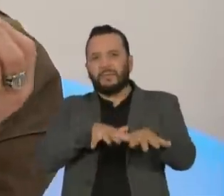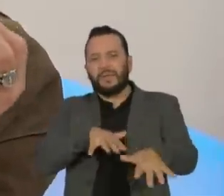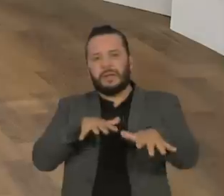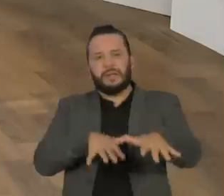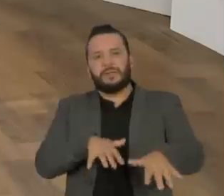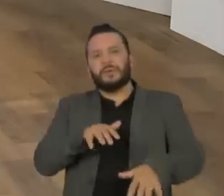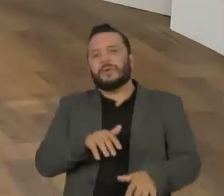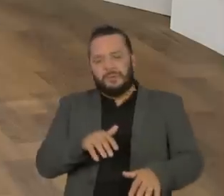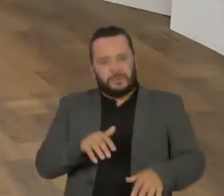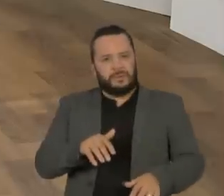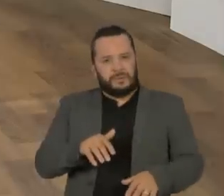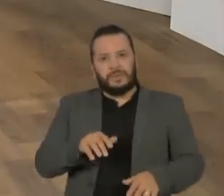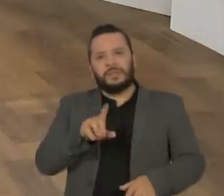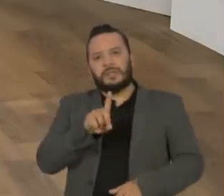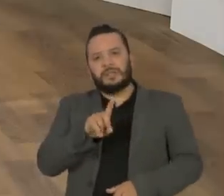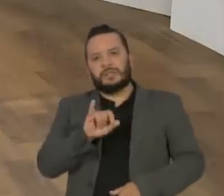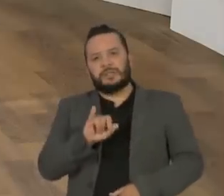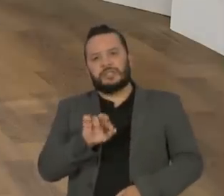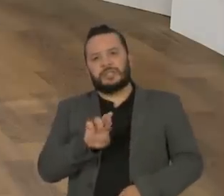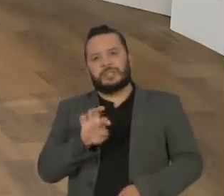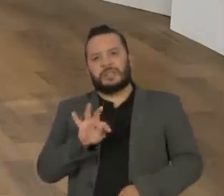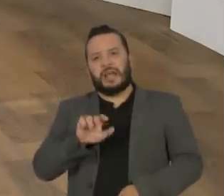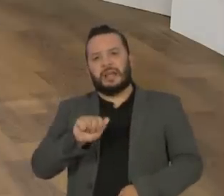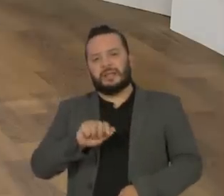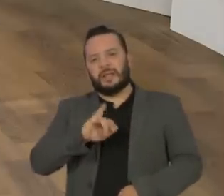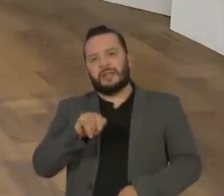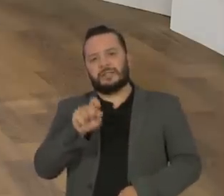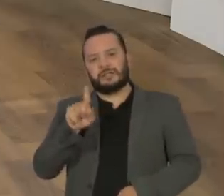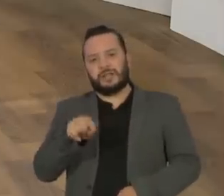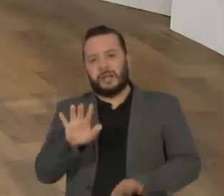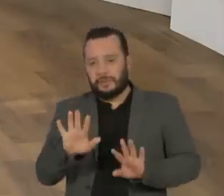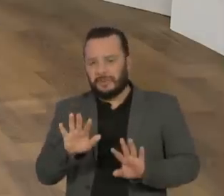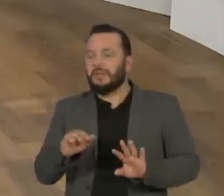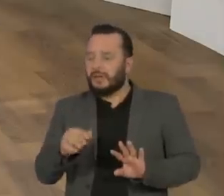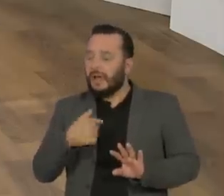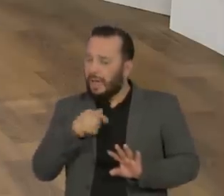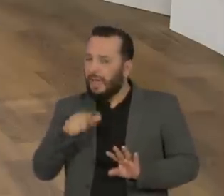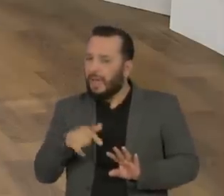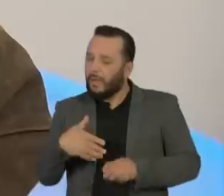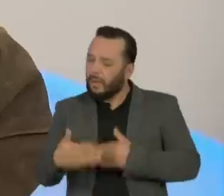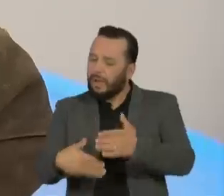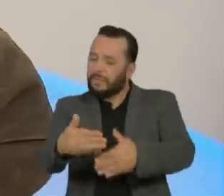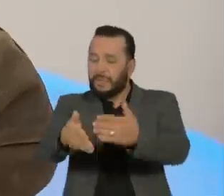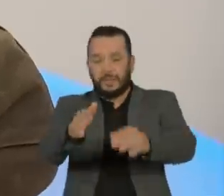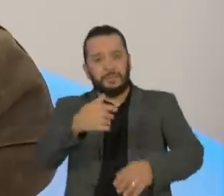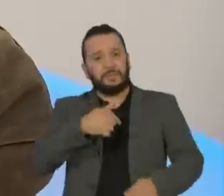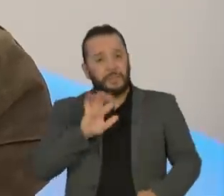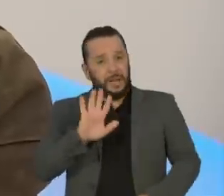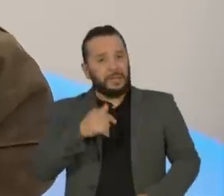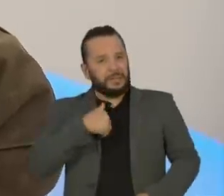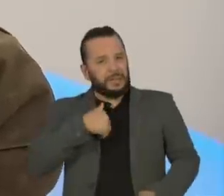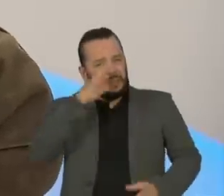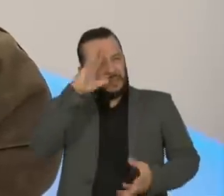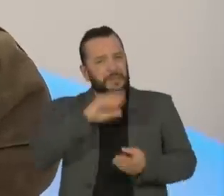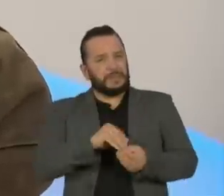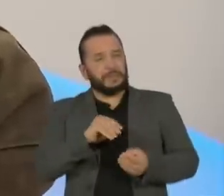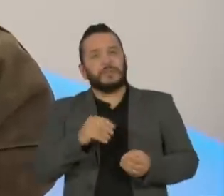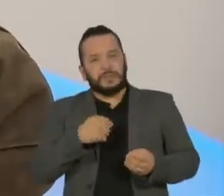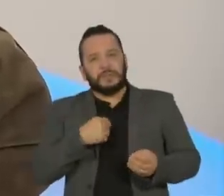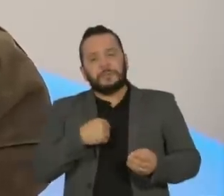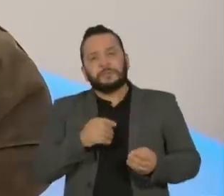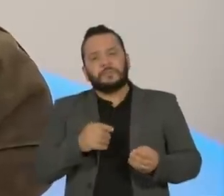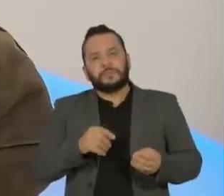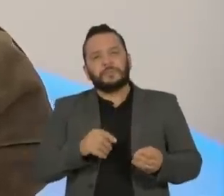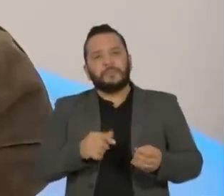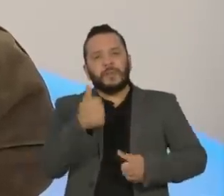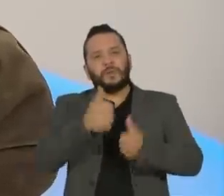caminho que a gente deveria ter, por exemplo, eu achei muito compreensível por um lado, você ver as torcidas a entrarem na